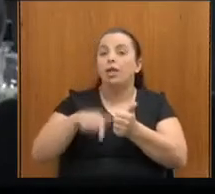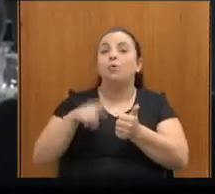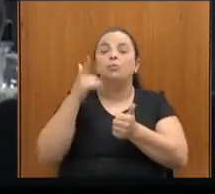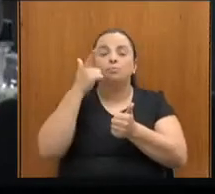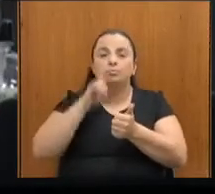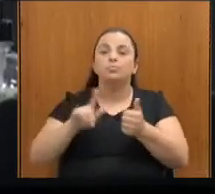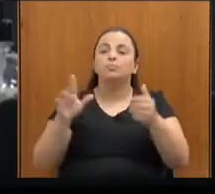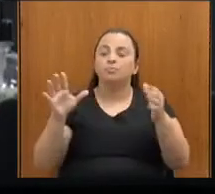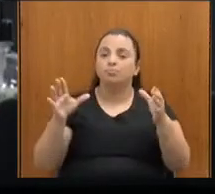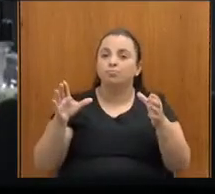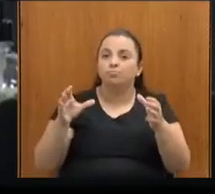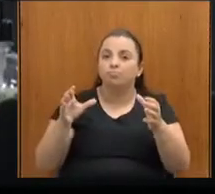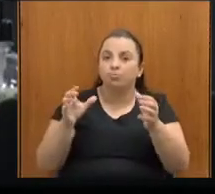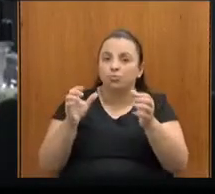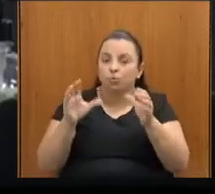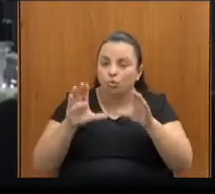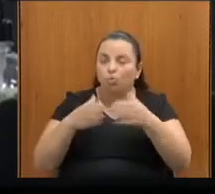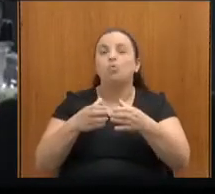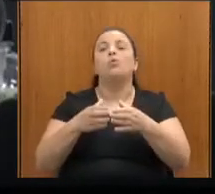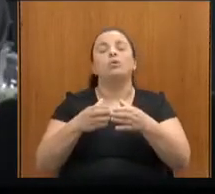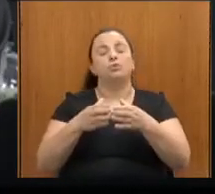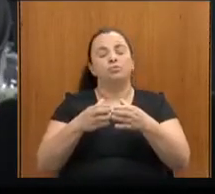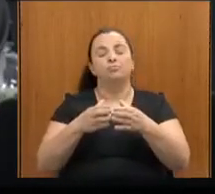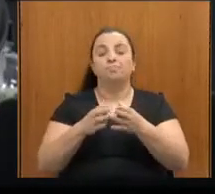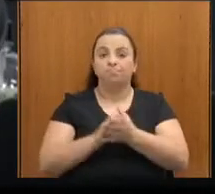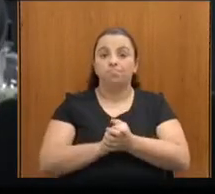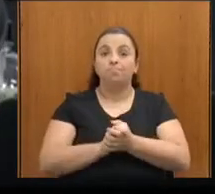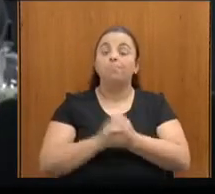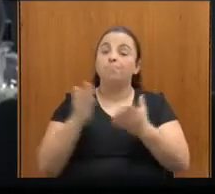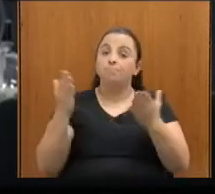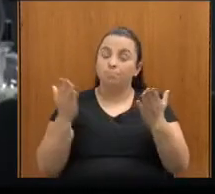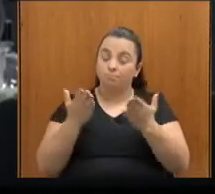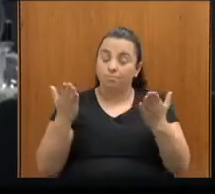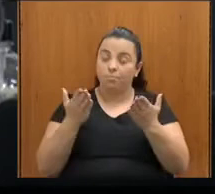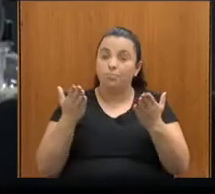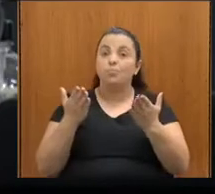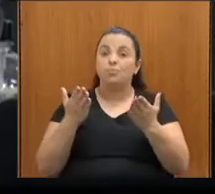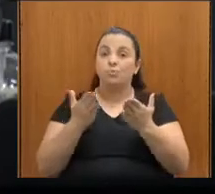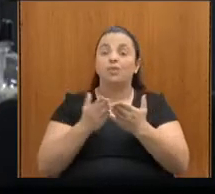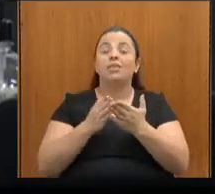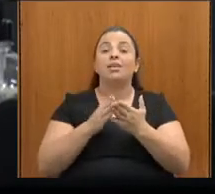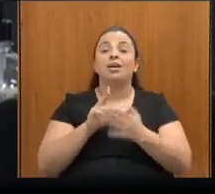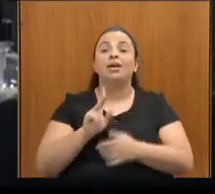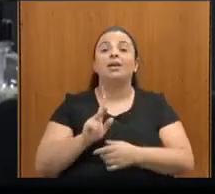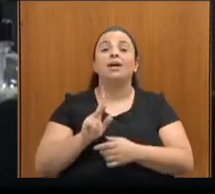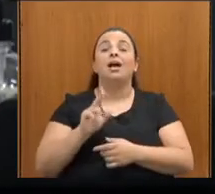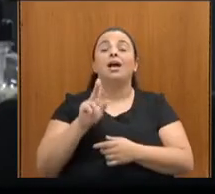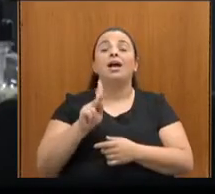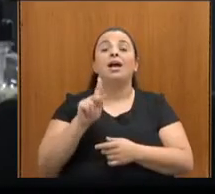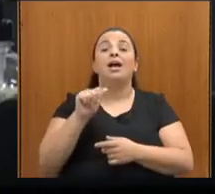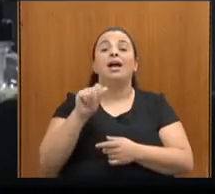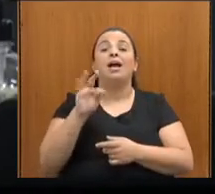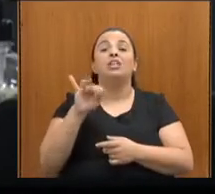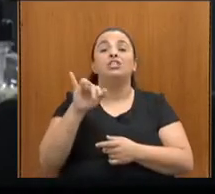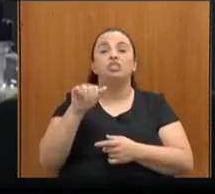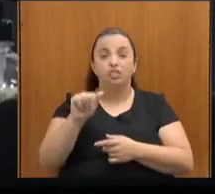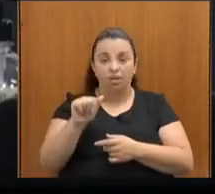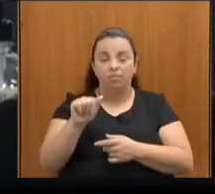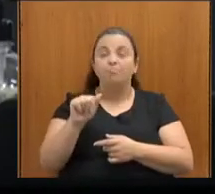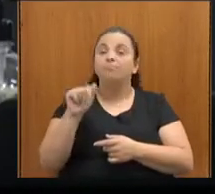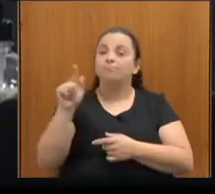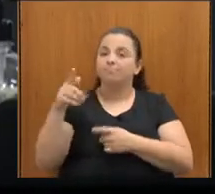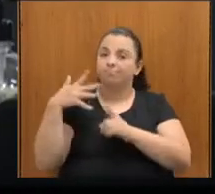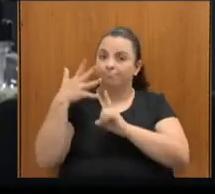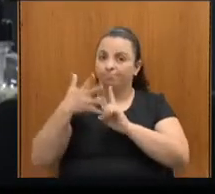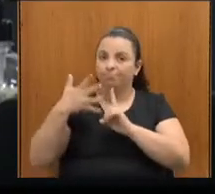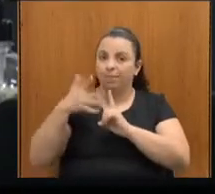Quero aqui então passar a fala para Cátia Ferraz também que vai aqui ter